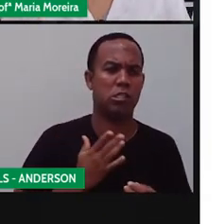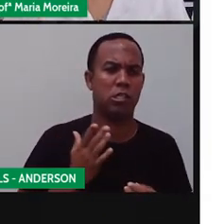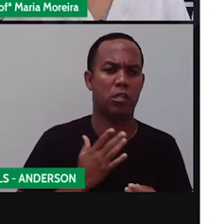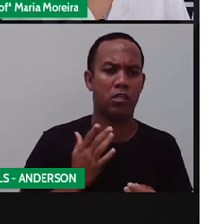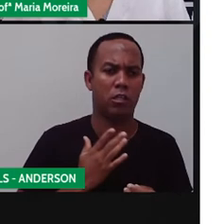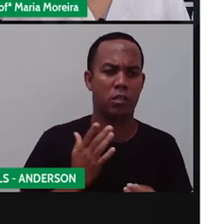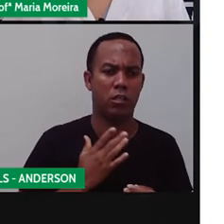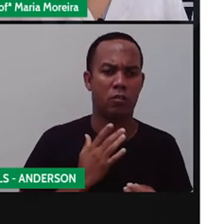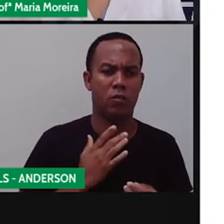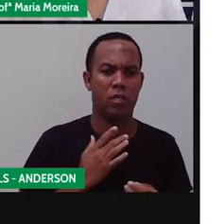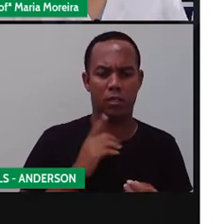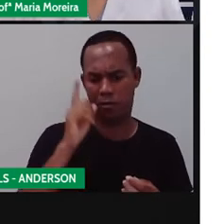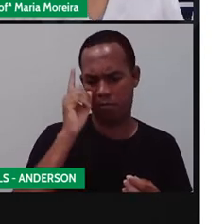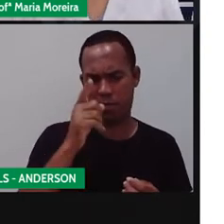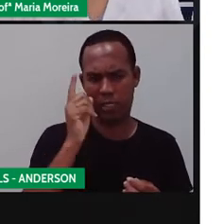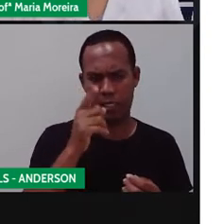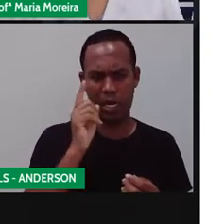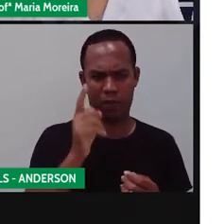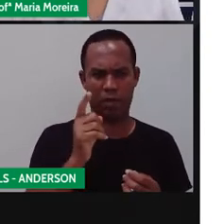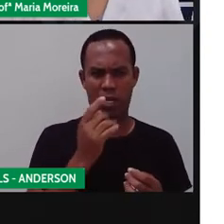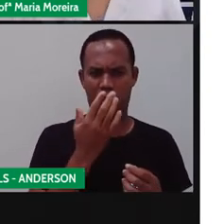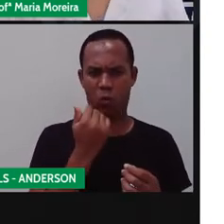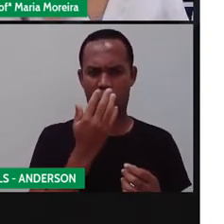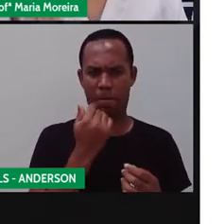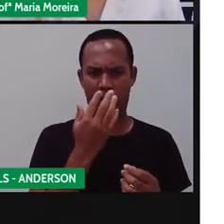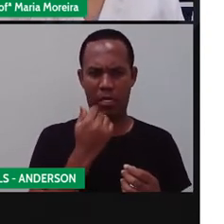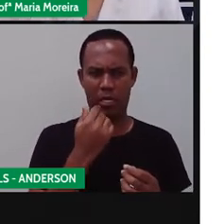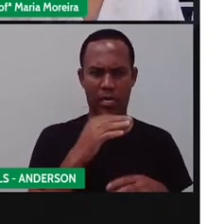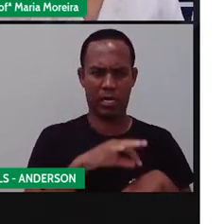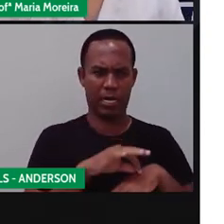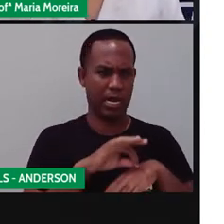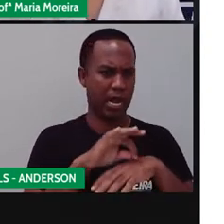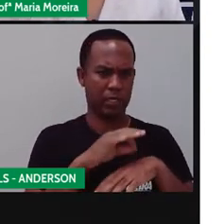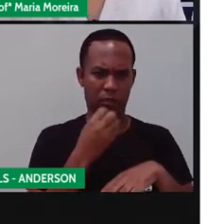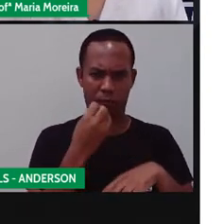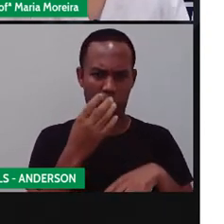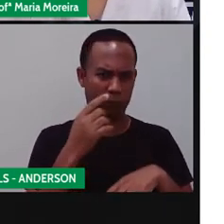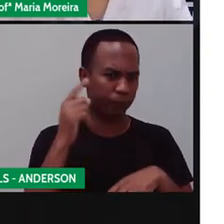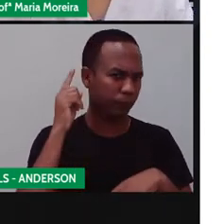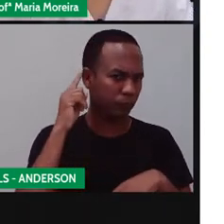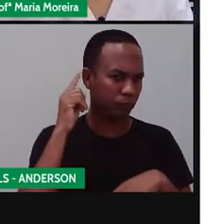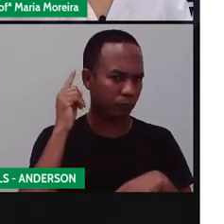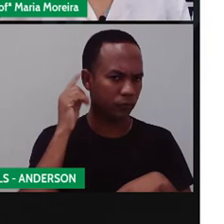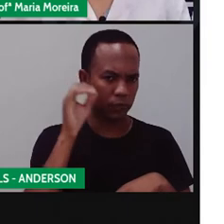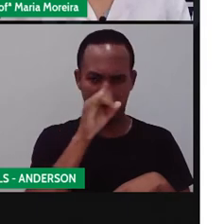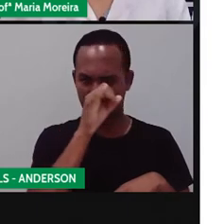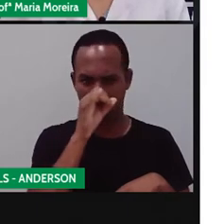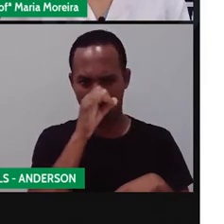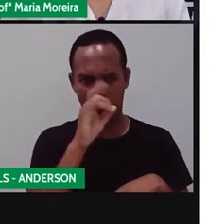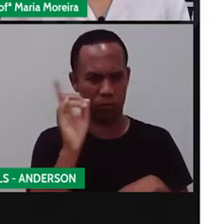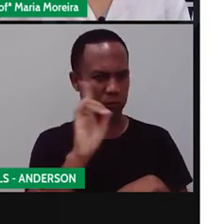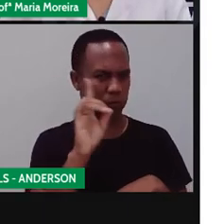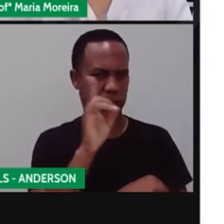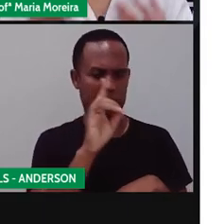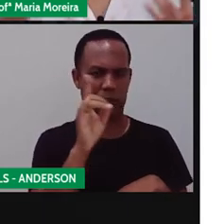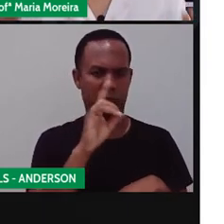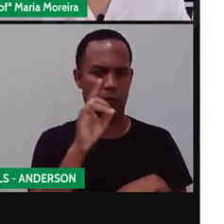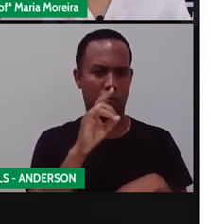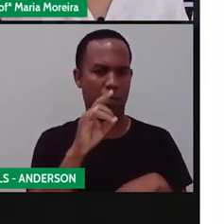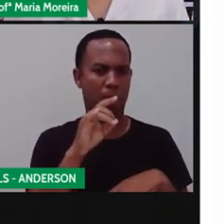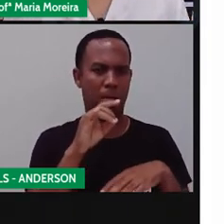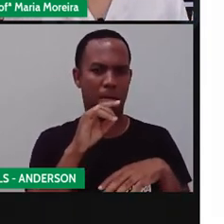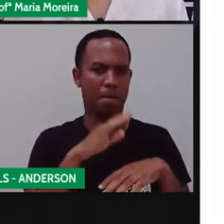donos dos escravos, eles não comiam o pé do porco. Eles não comiam a orelha. Então, eles não comiam essas partes